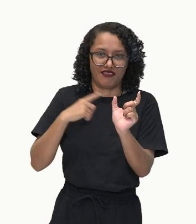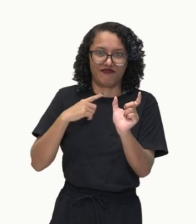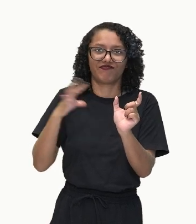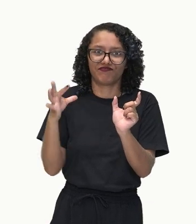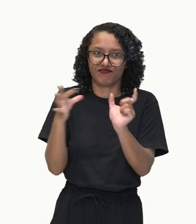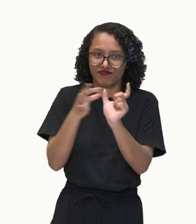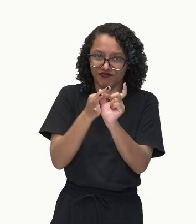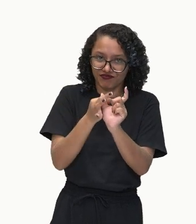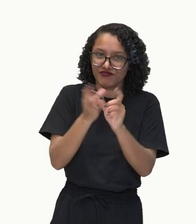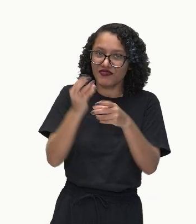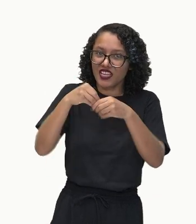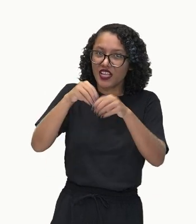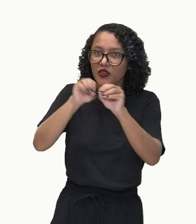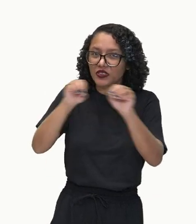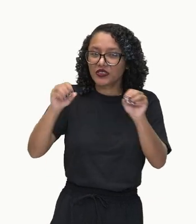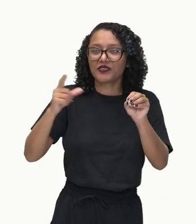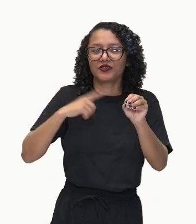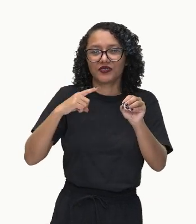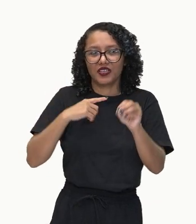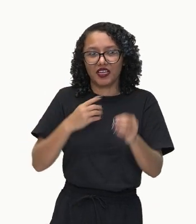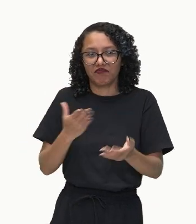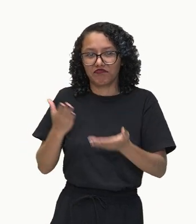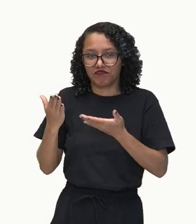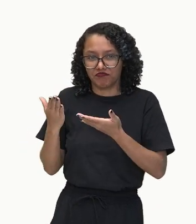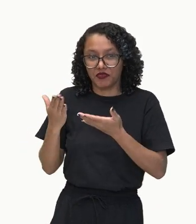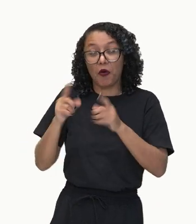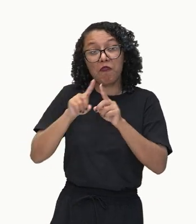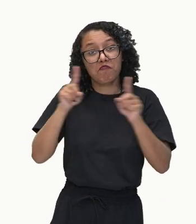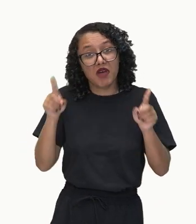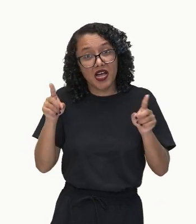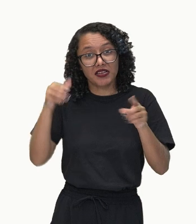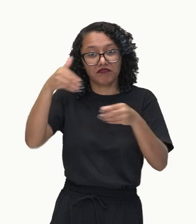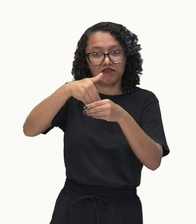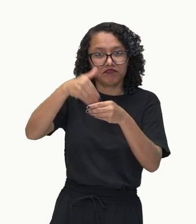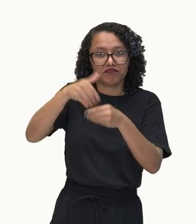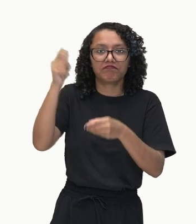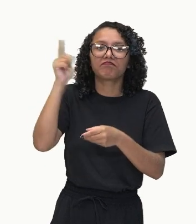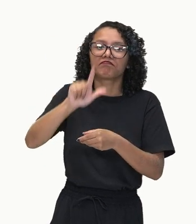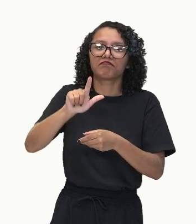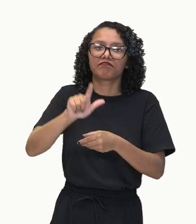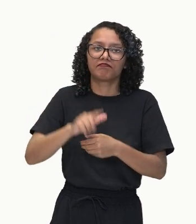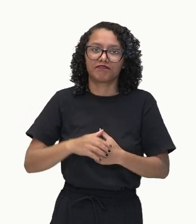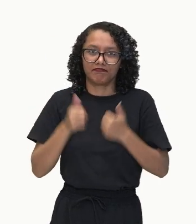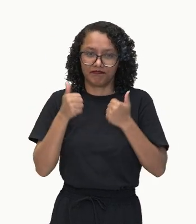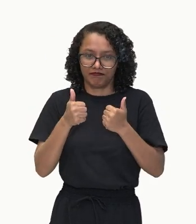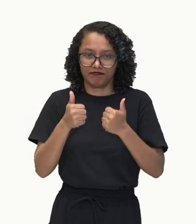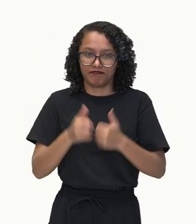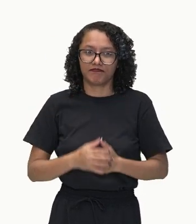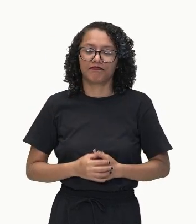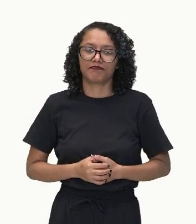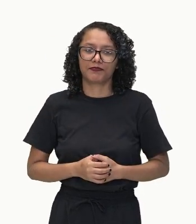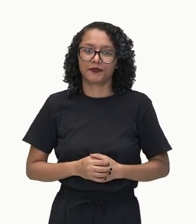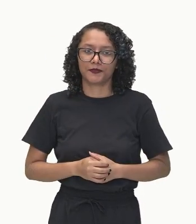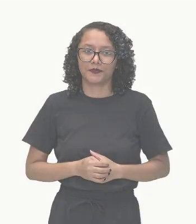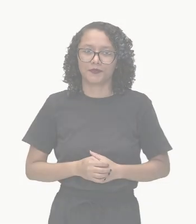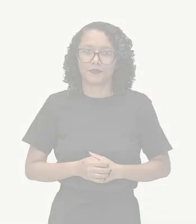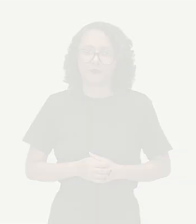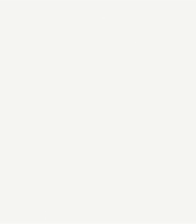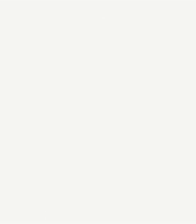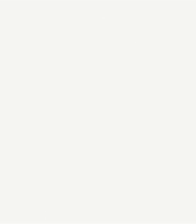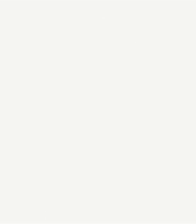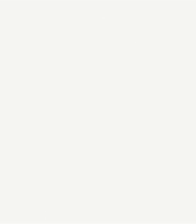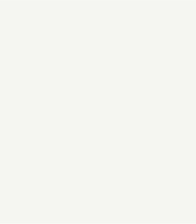Tem a conjunção. Olha só. Mas foi eleito. Ok? Então, notem aí que a junção dessas duas